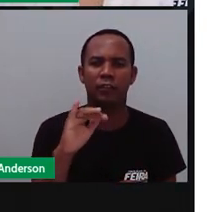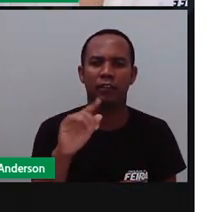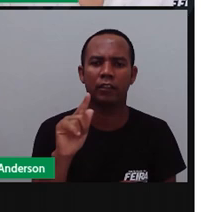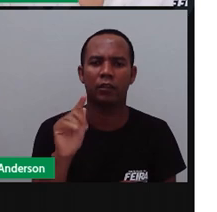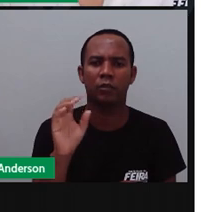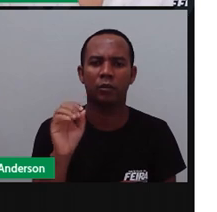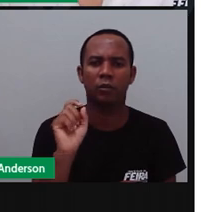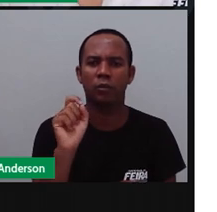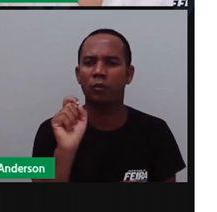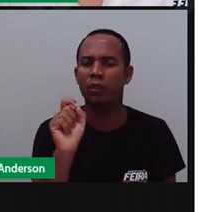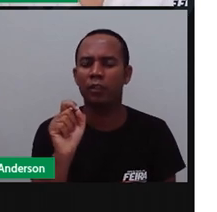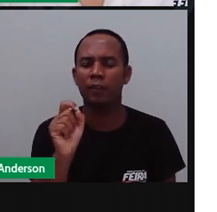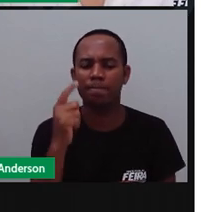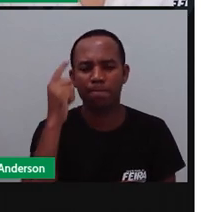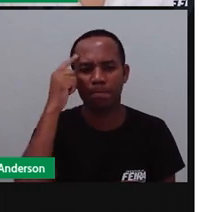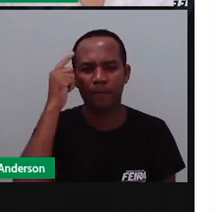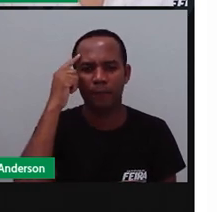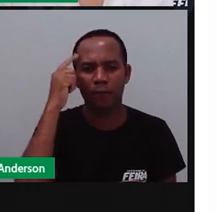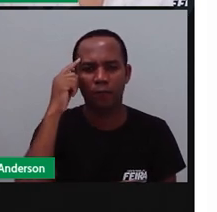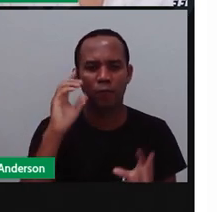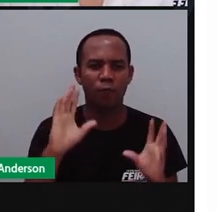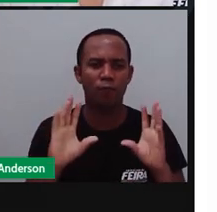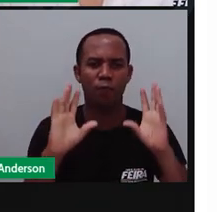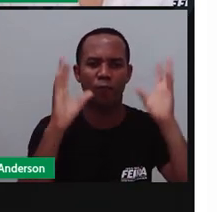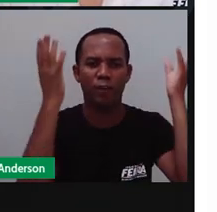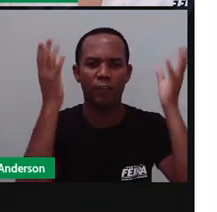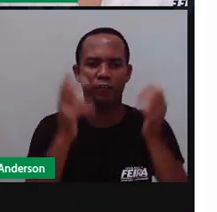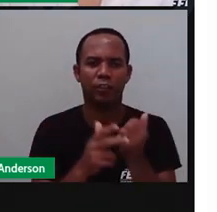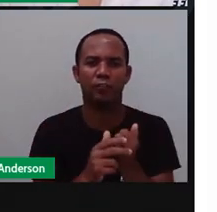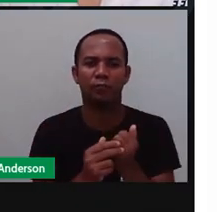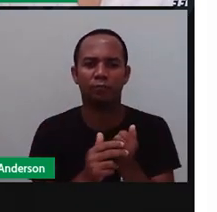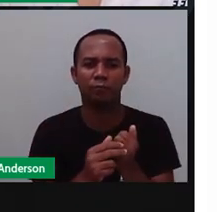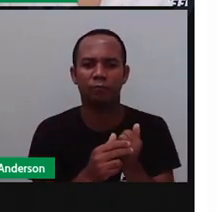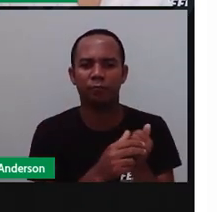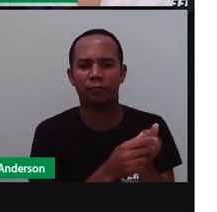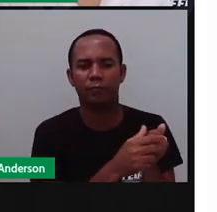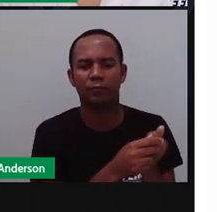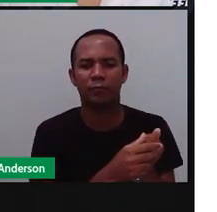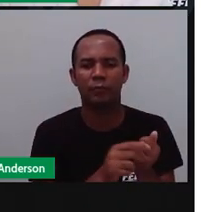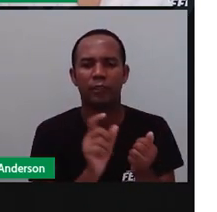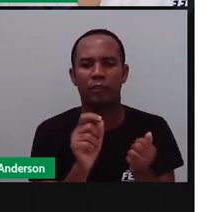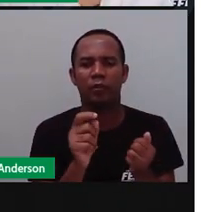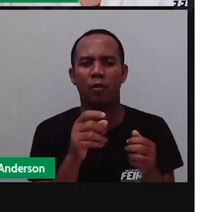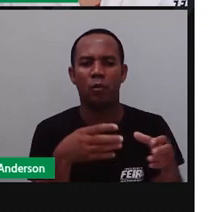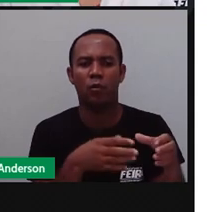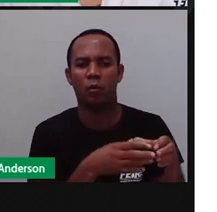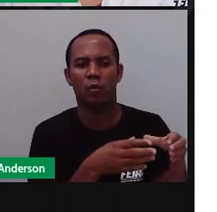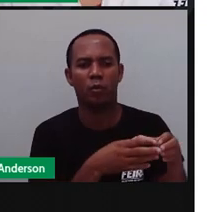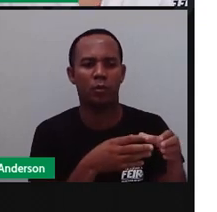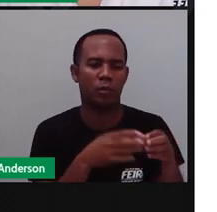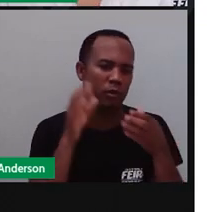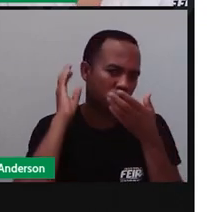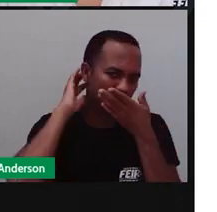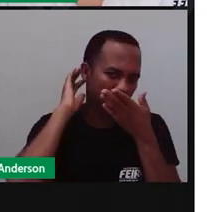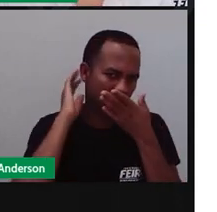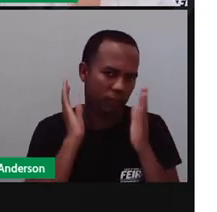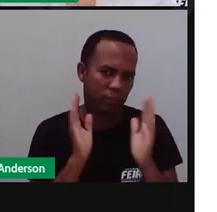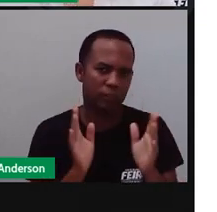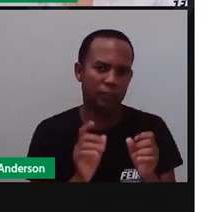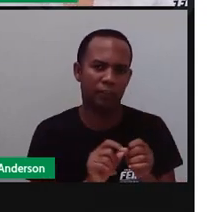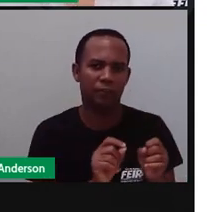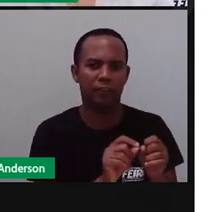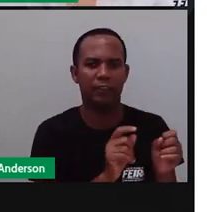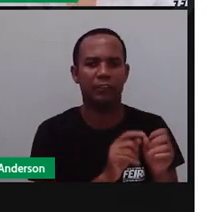O jeito foi fazer o quê? A festa com o grão muito produzido pelos nossos indígenas, né? O milho.